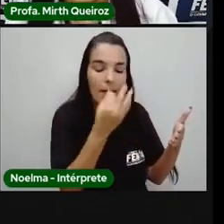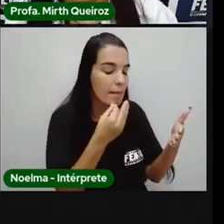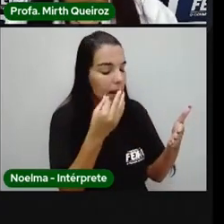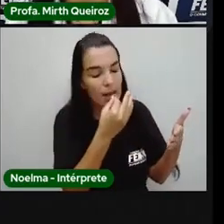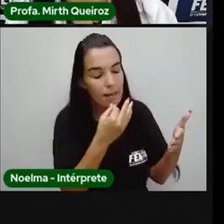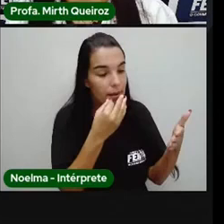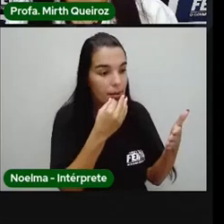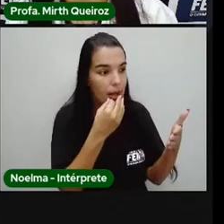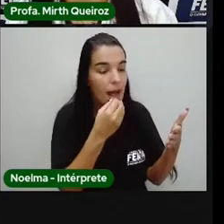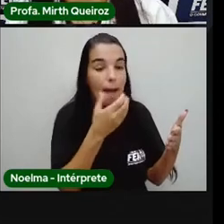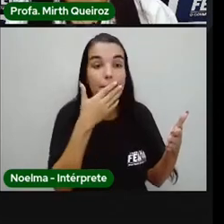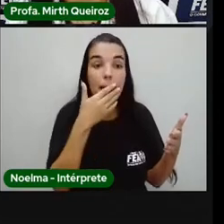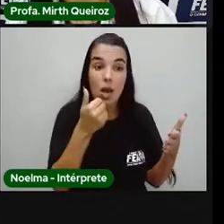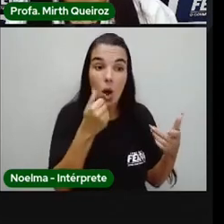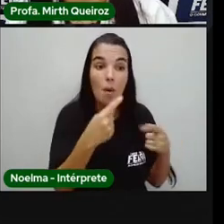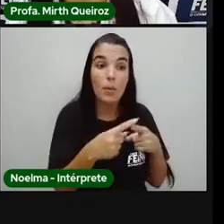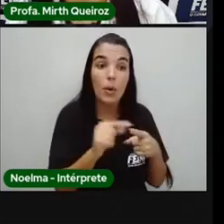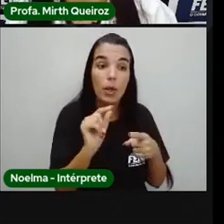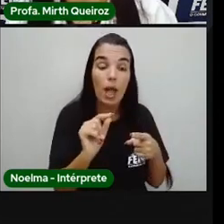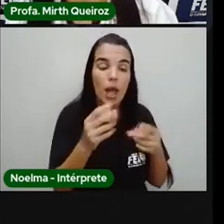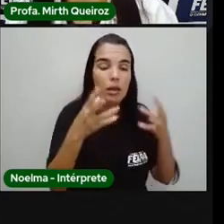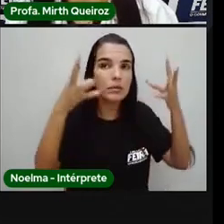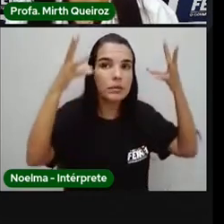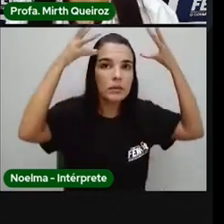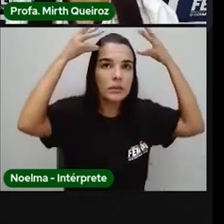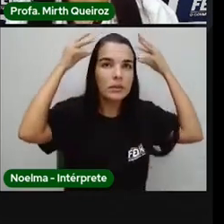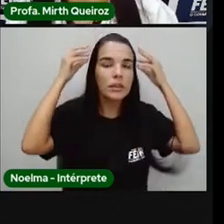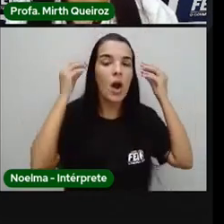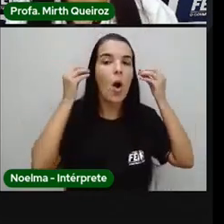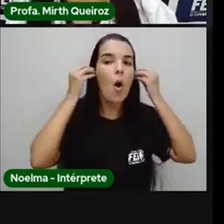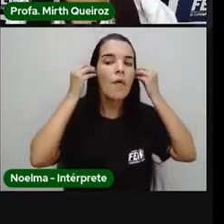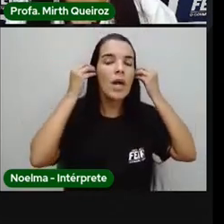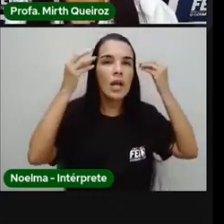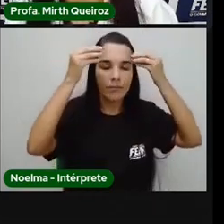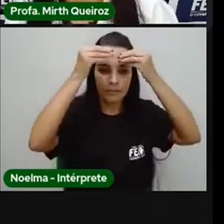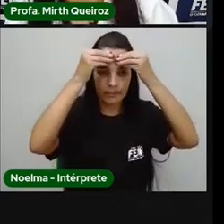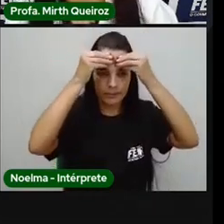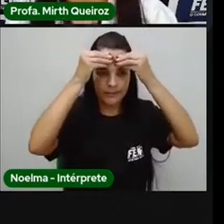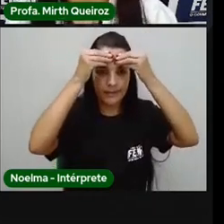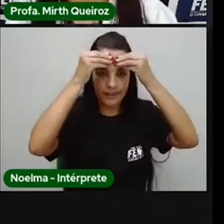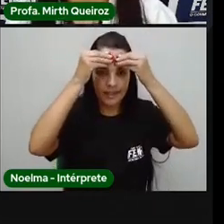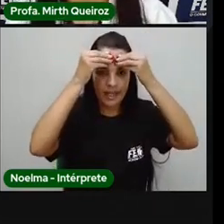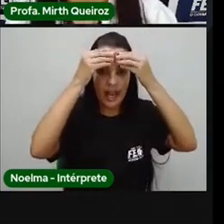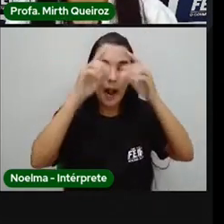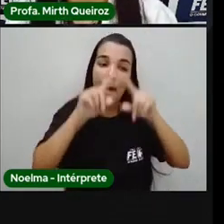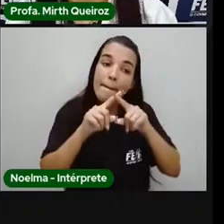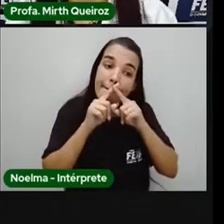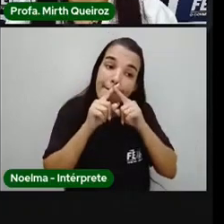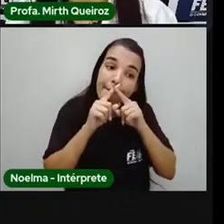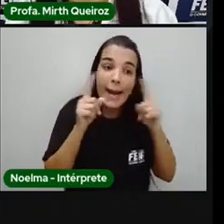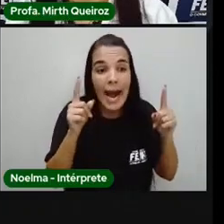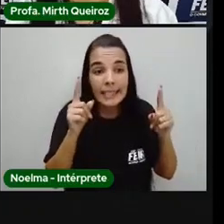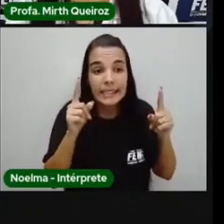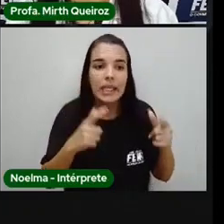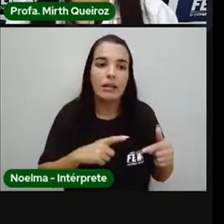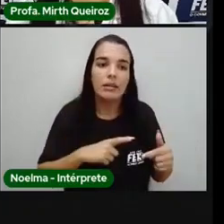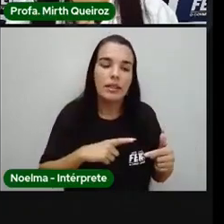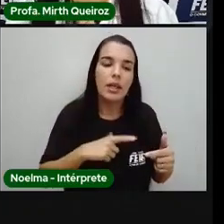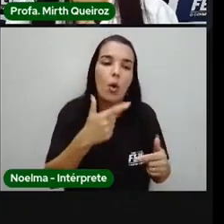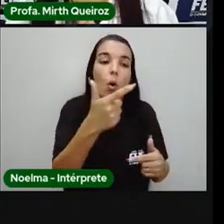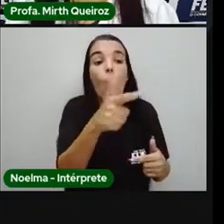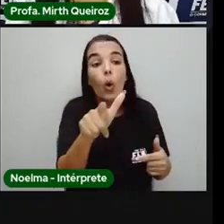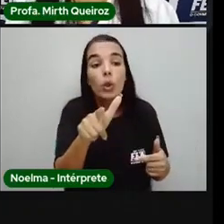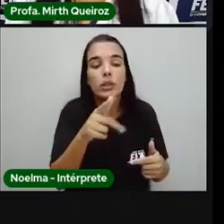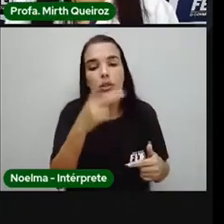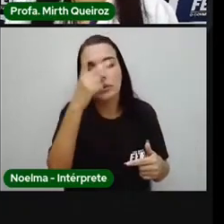conseguem compreender de forma silenciosa as informações do texto. Já tem outras pessoas que precisam fazer essa